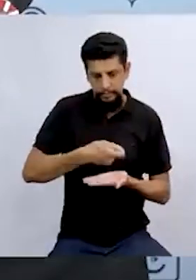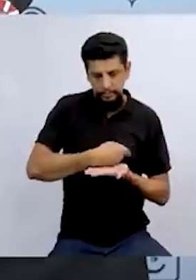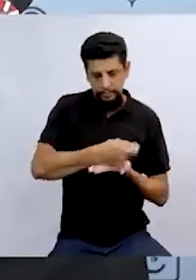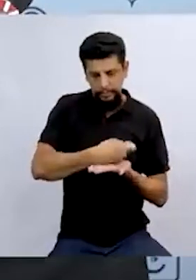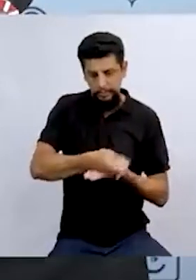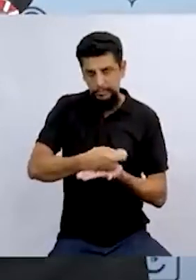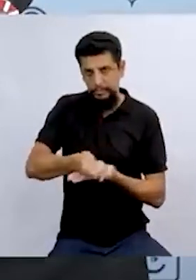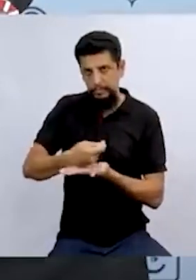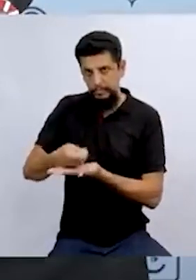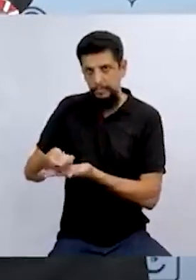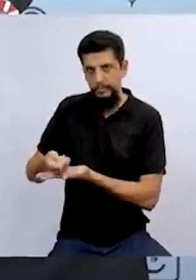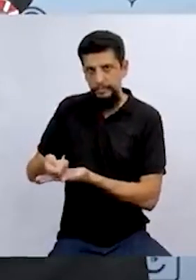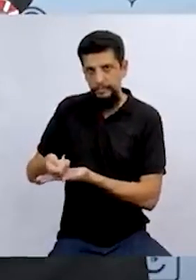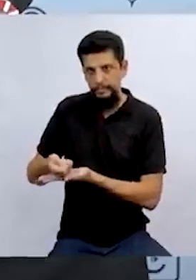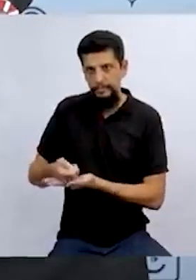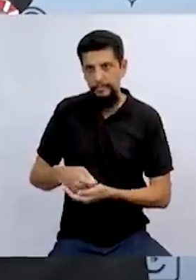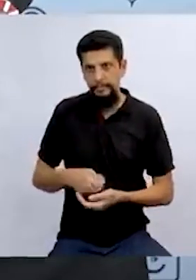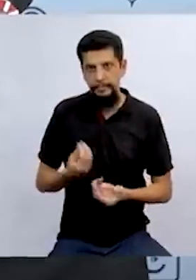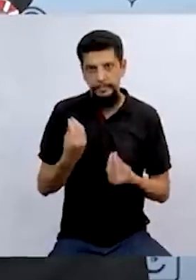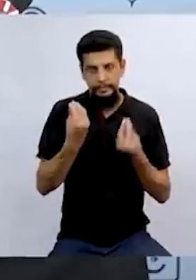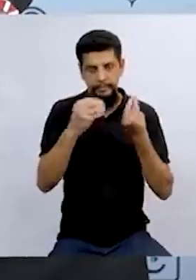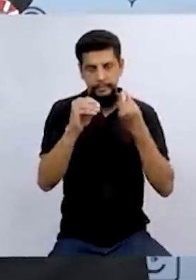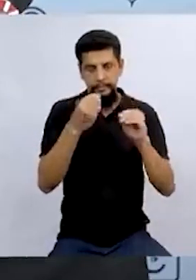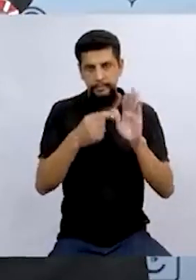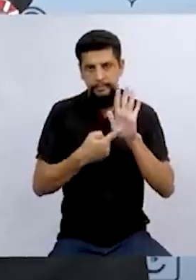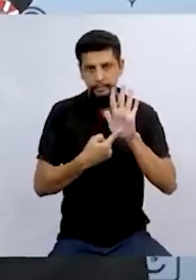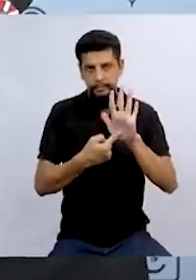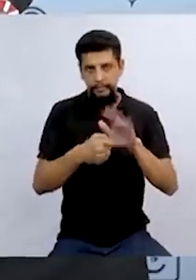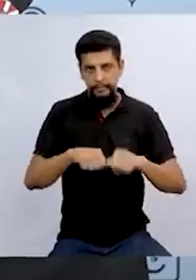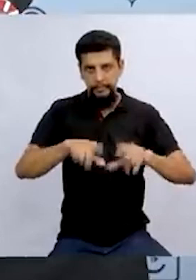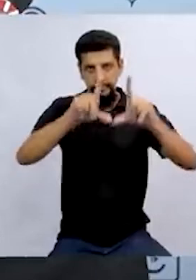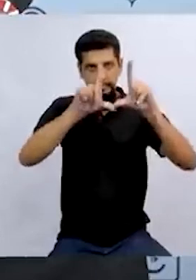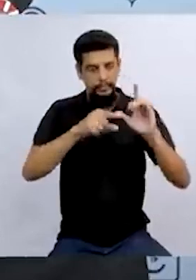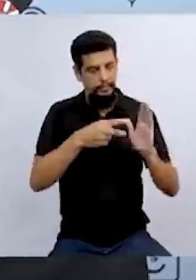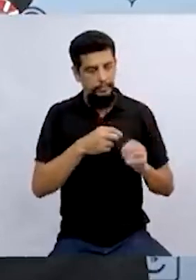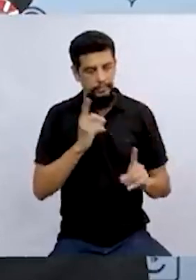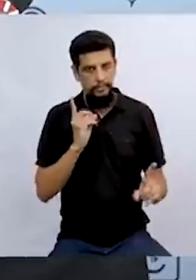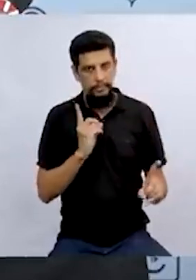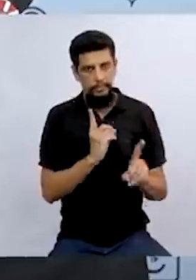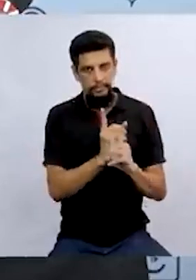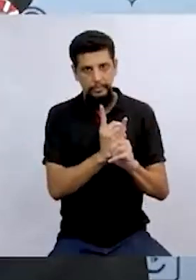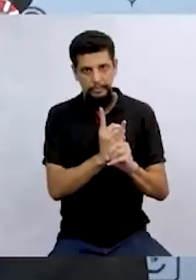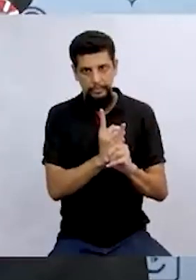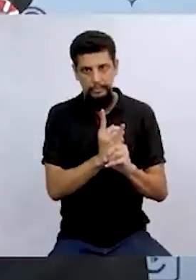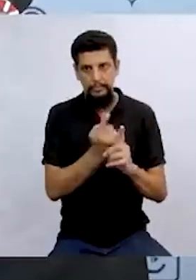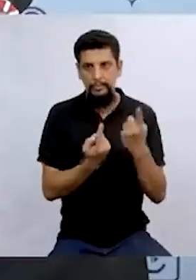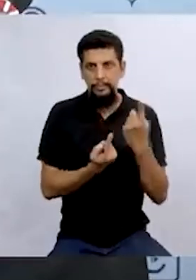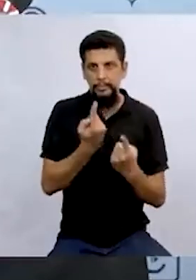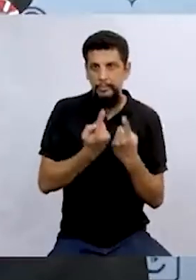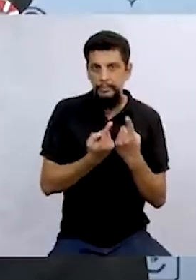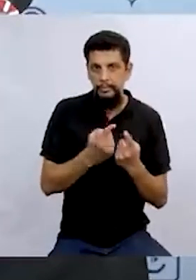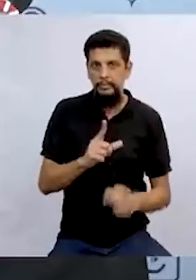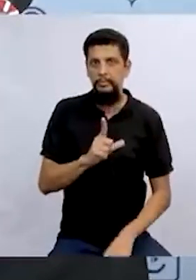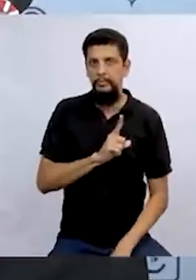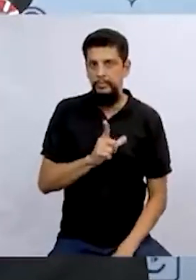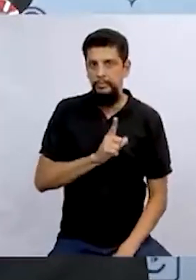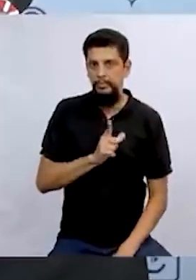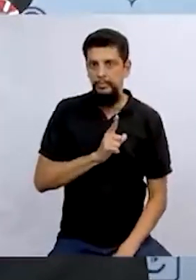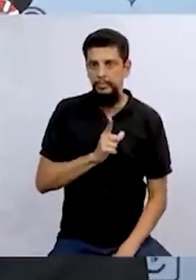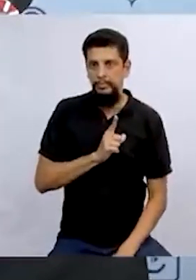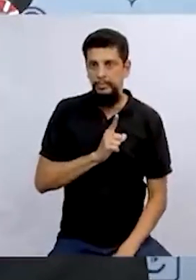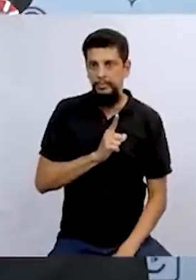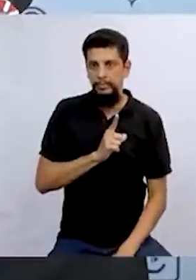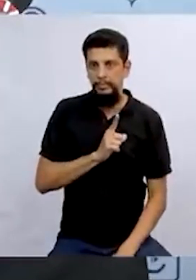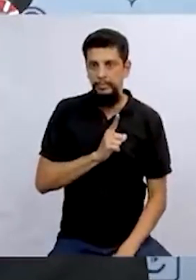outras cartas que estarão ali dispostas. Que eu vou colocar pra você na tela. E encontrar em quais delas estão